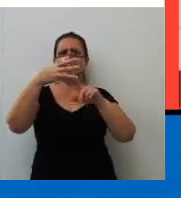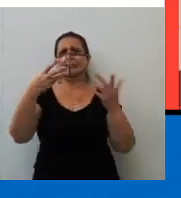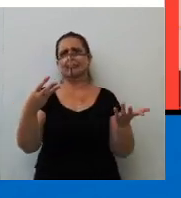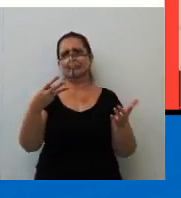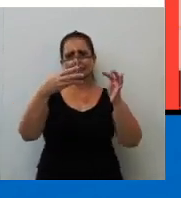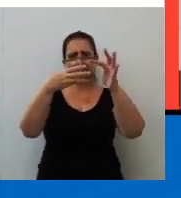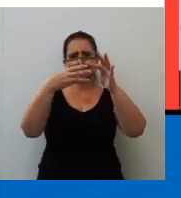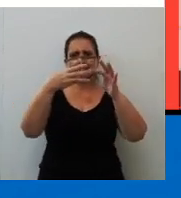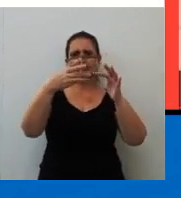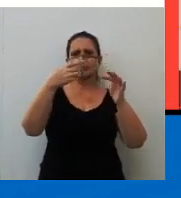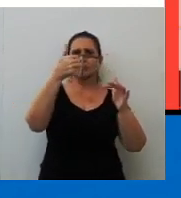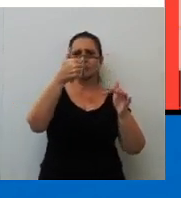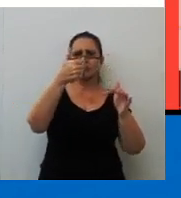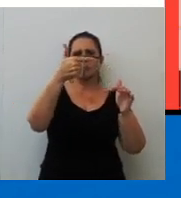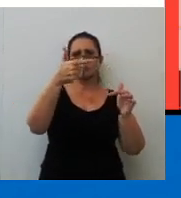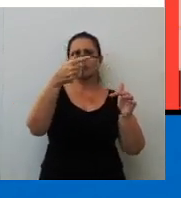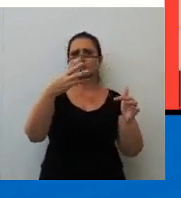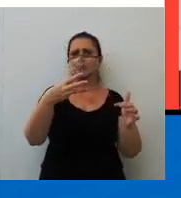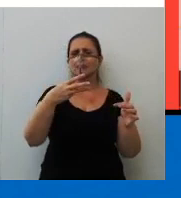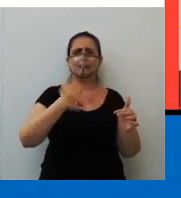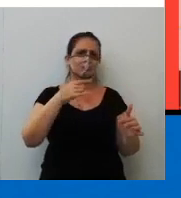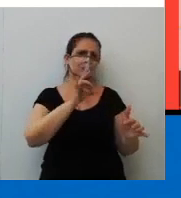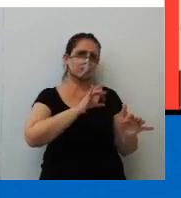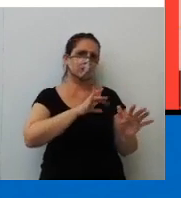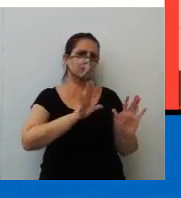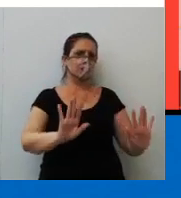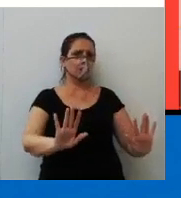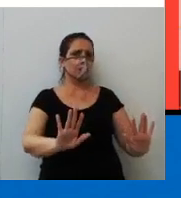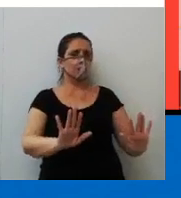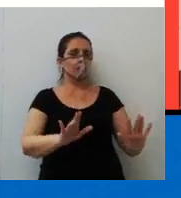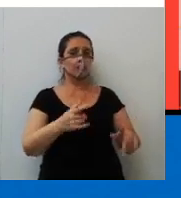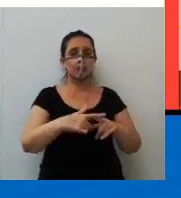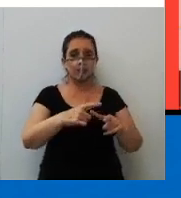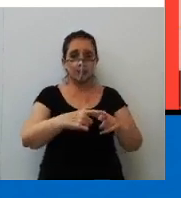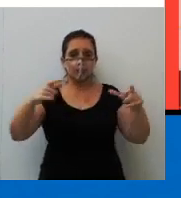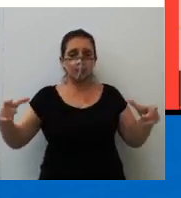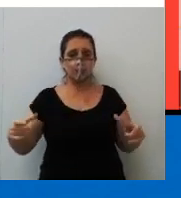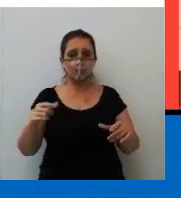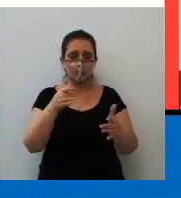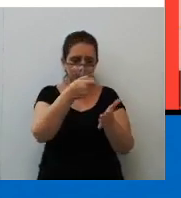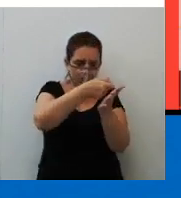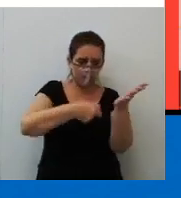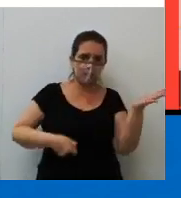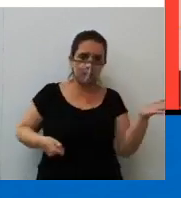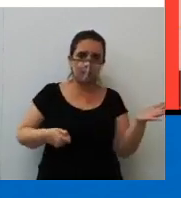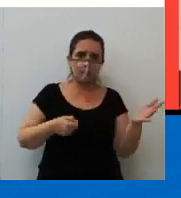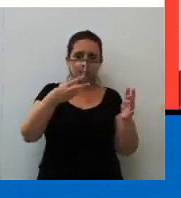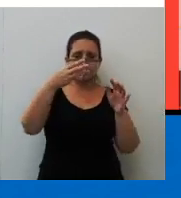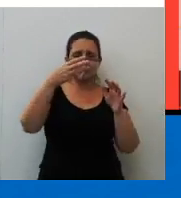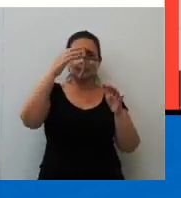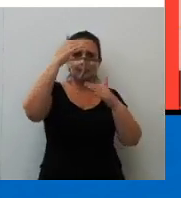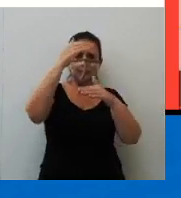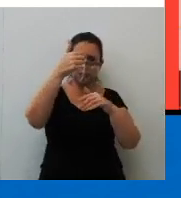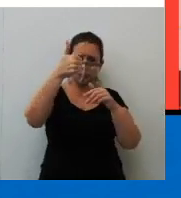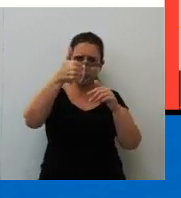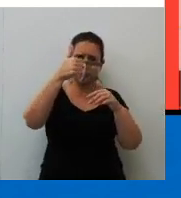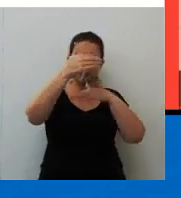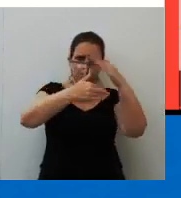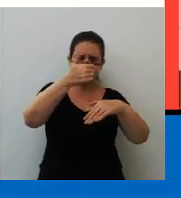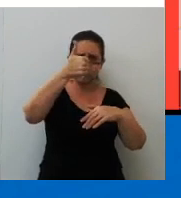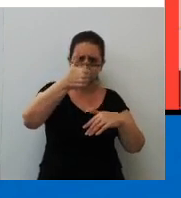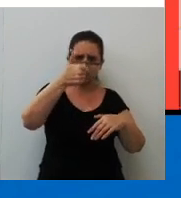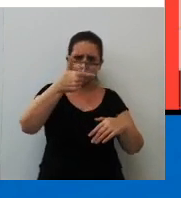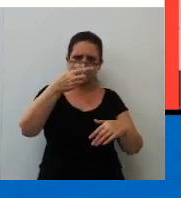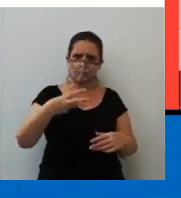redações com D3 fantásticas. Mas eu tenho medo. Porque a maioria das redações com D3 que eu pego. Ou é um D3. Ou é um